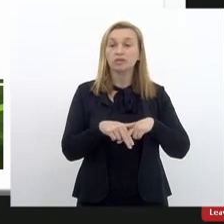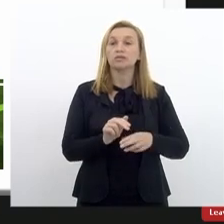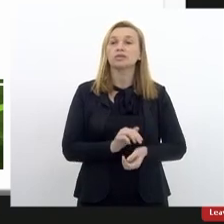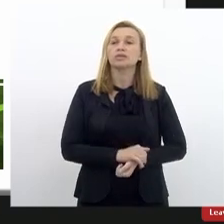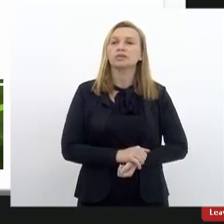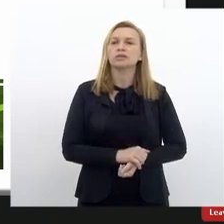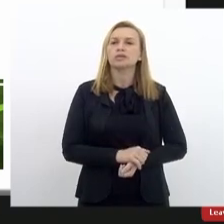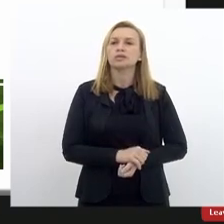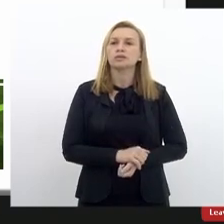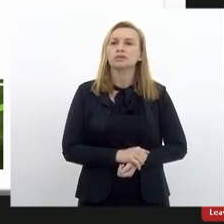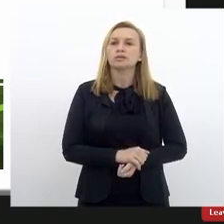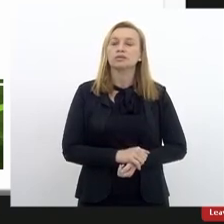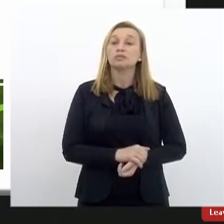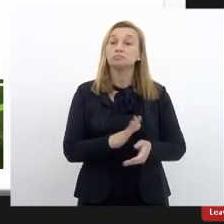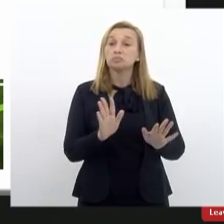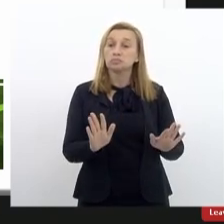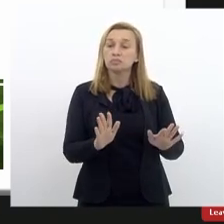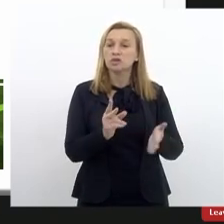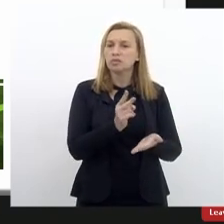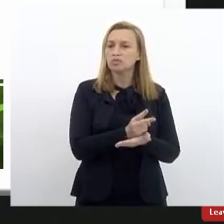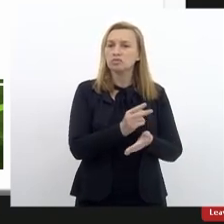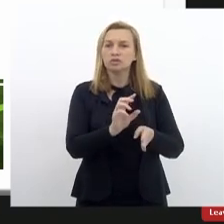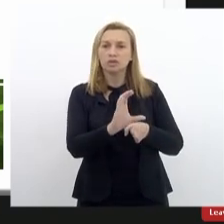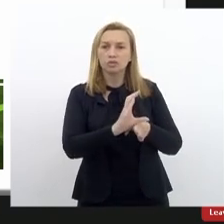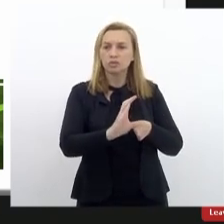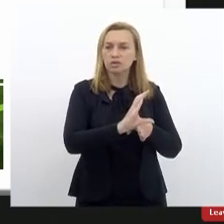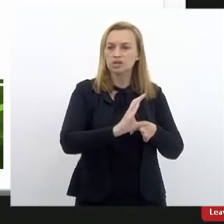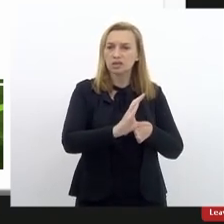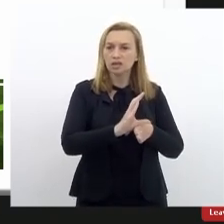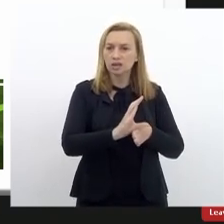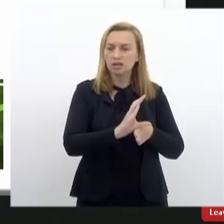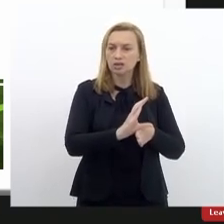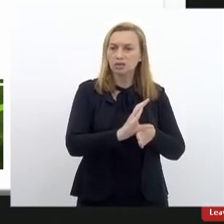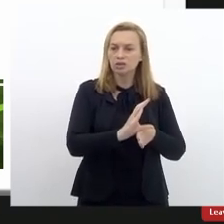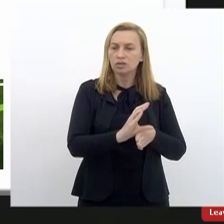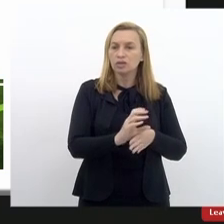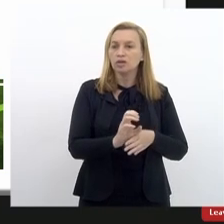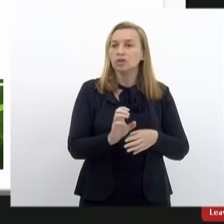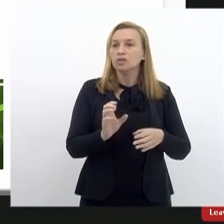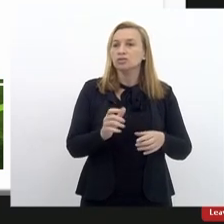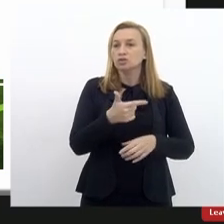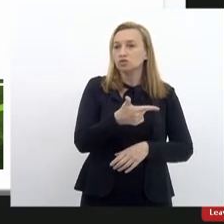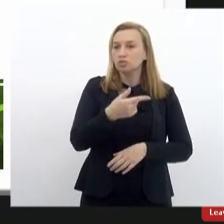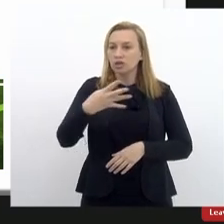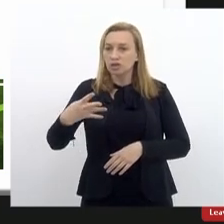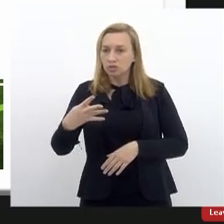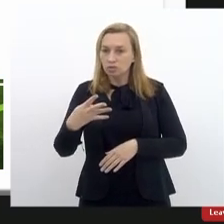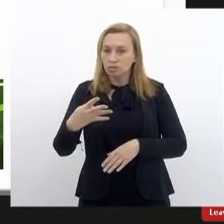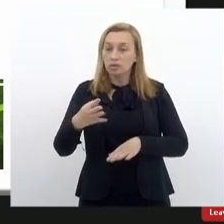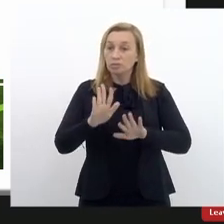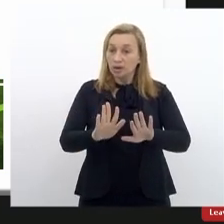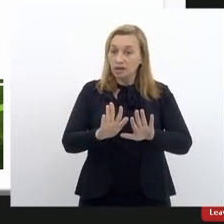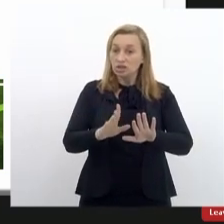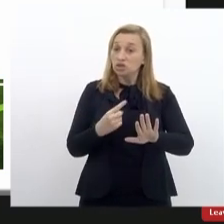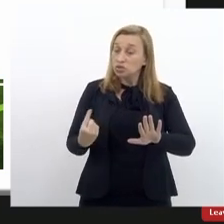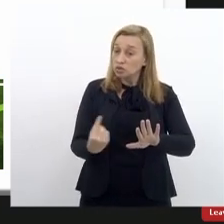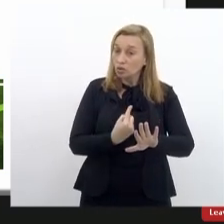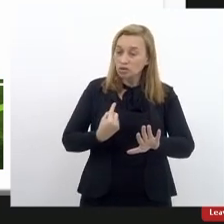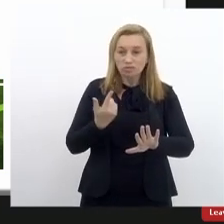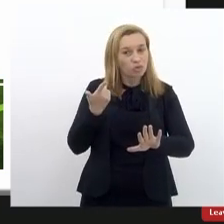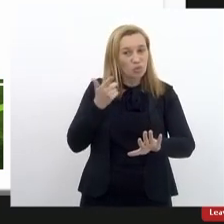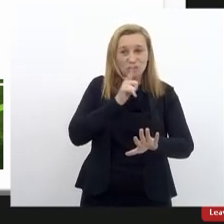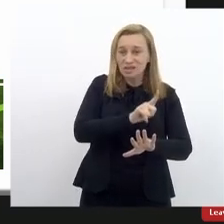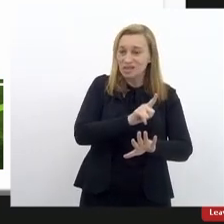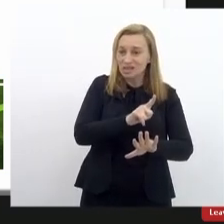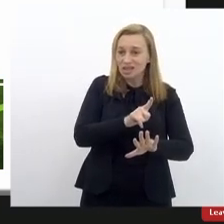do Conselho a órgão de Estado em 2014, mas nós, presidente, não conseguimos efetivar